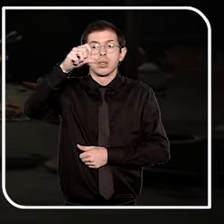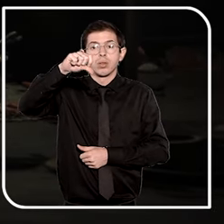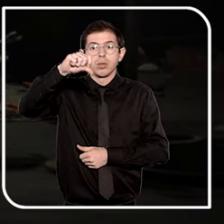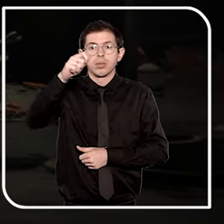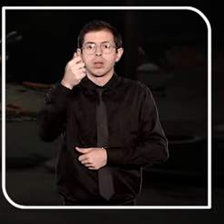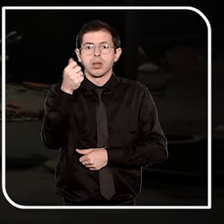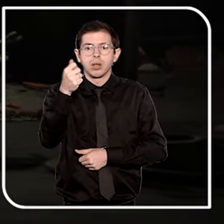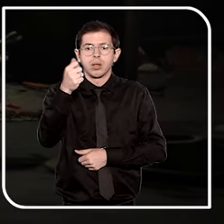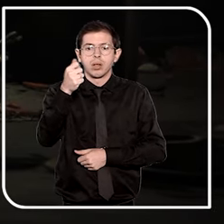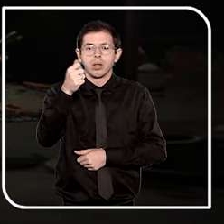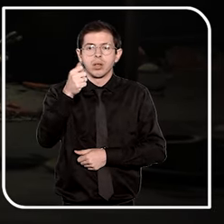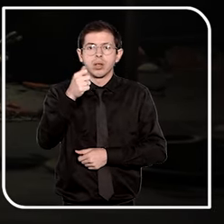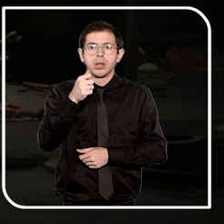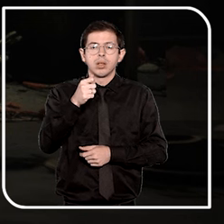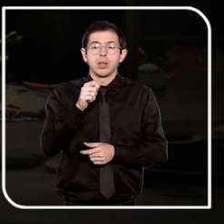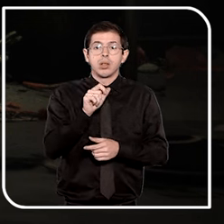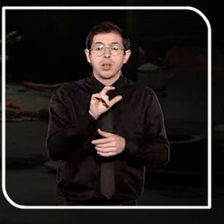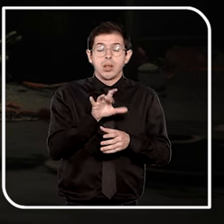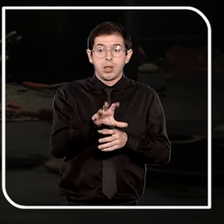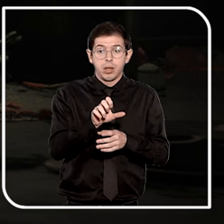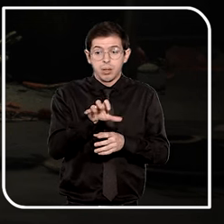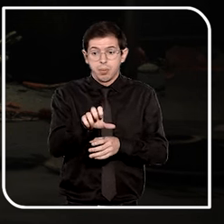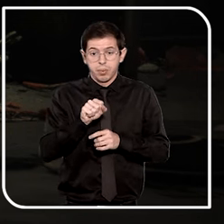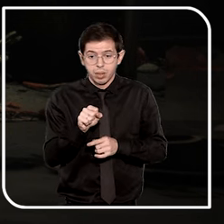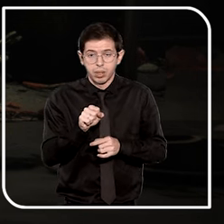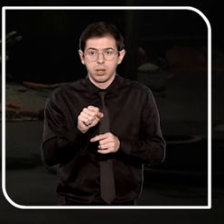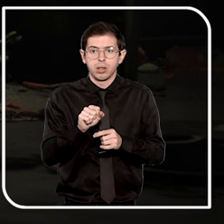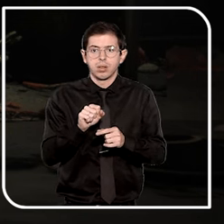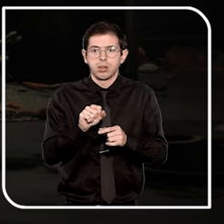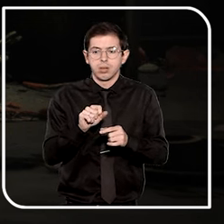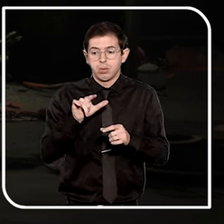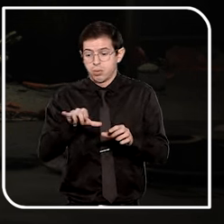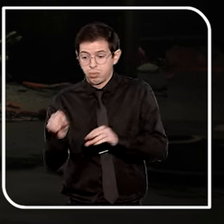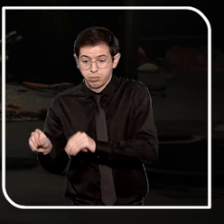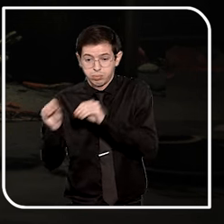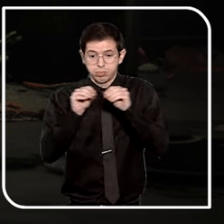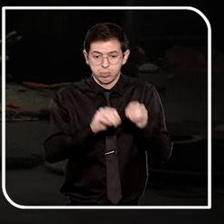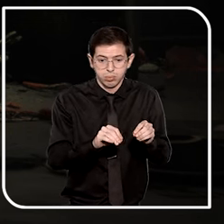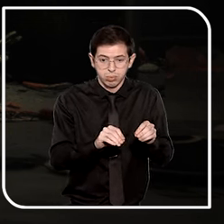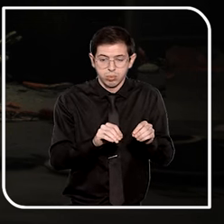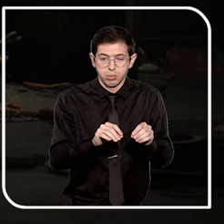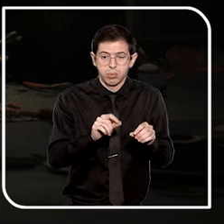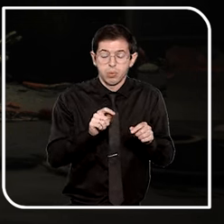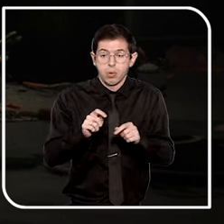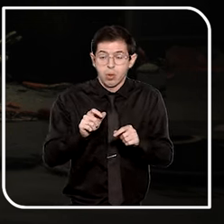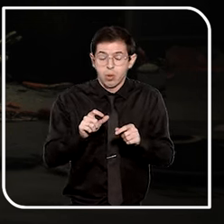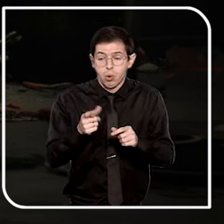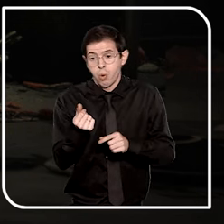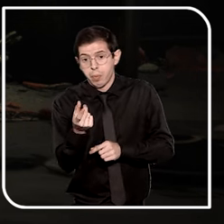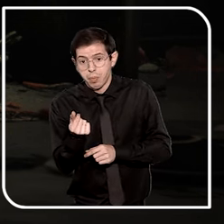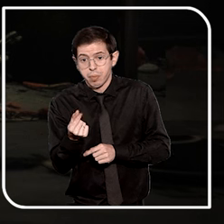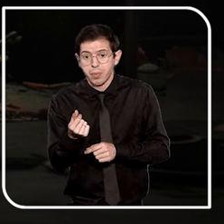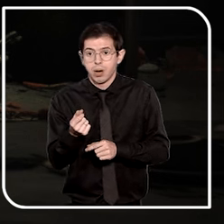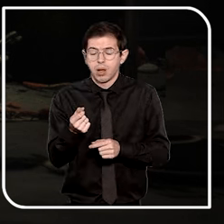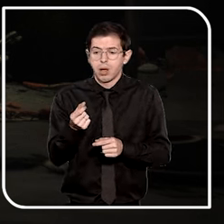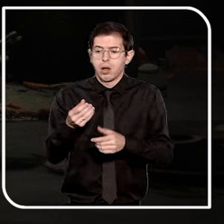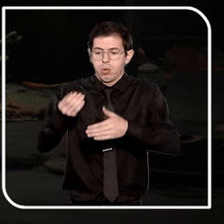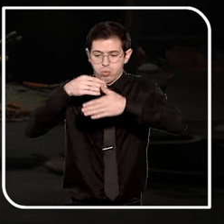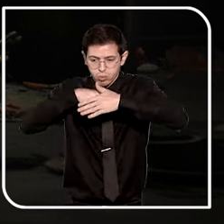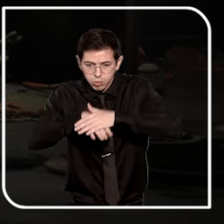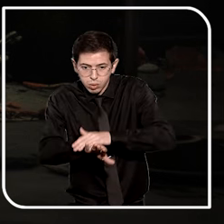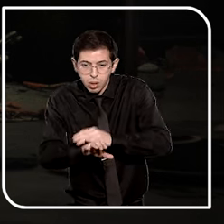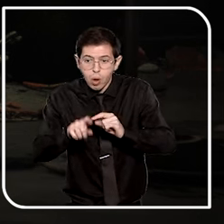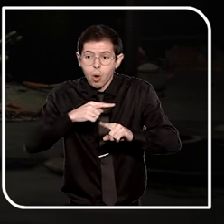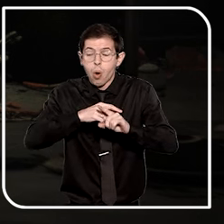agenciar, aliciar, recrutar, transportar, transferir, comprar, alojar